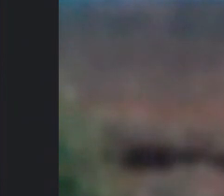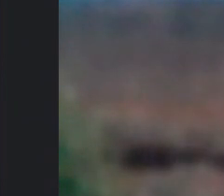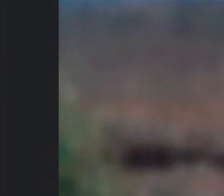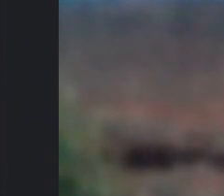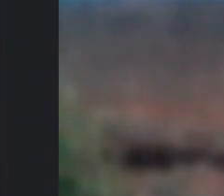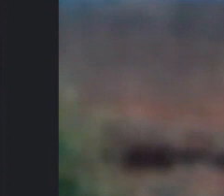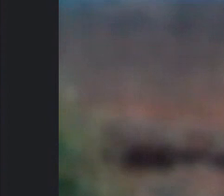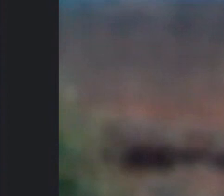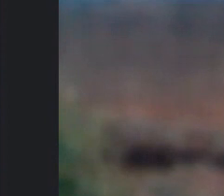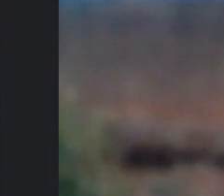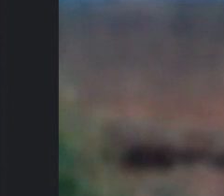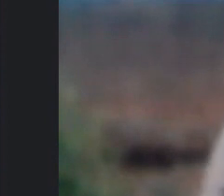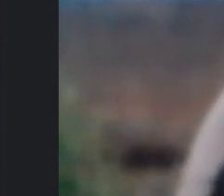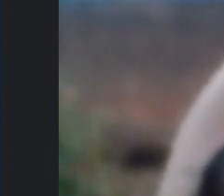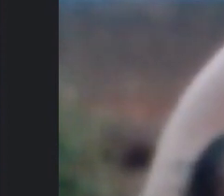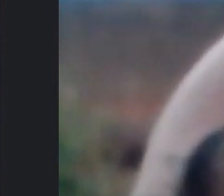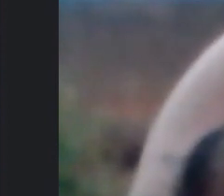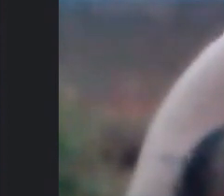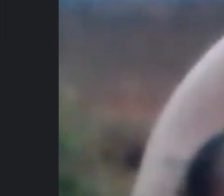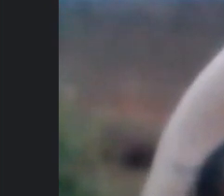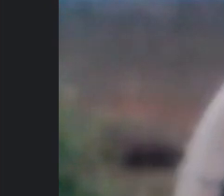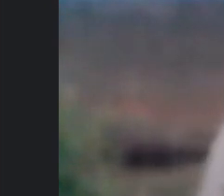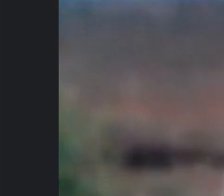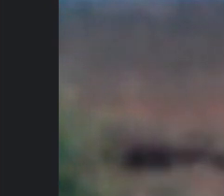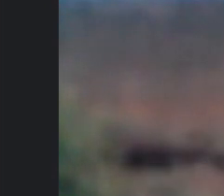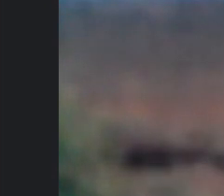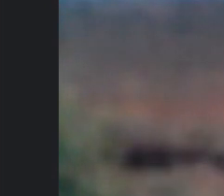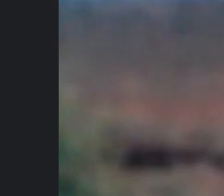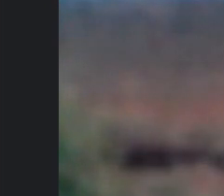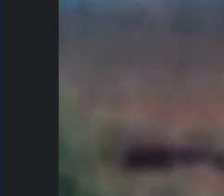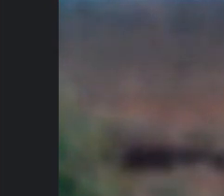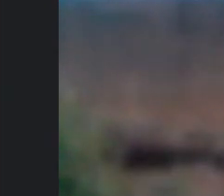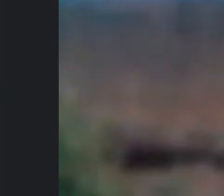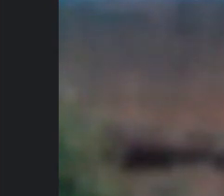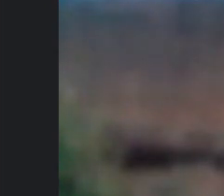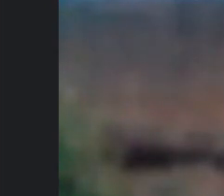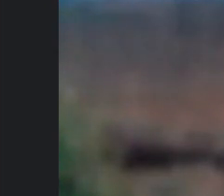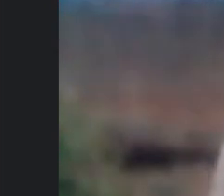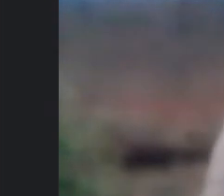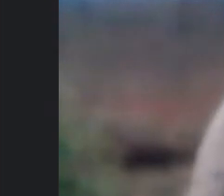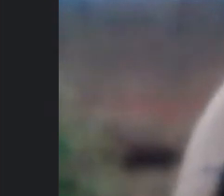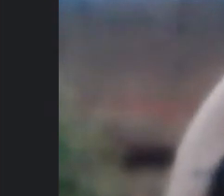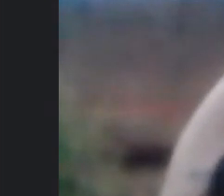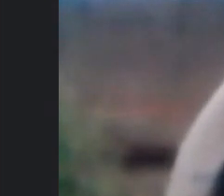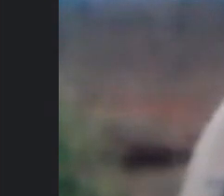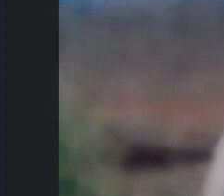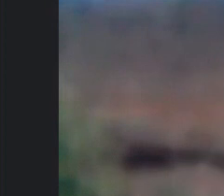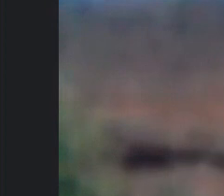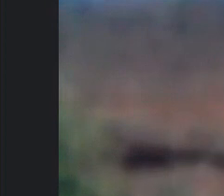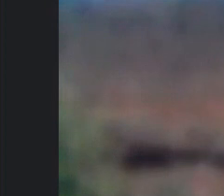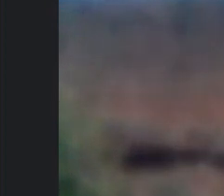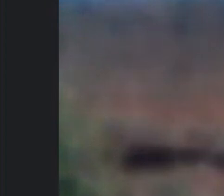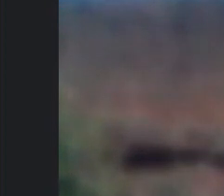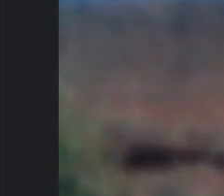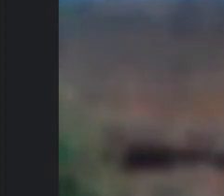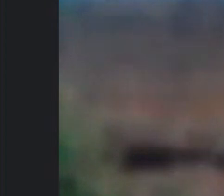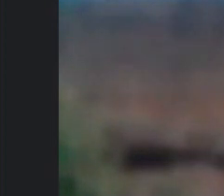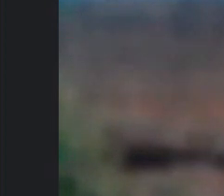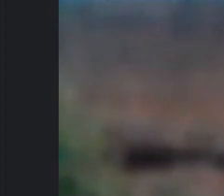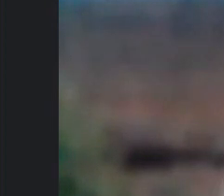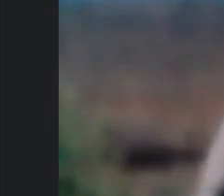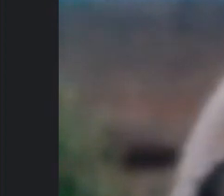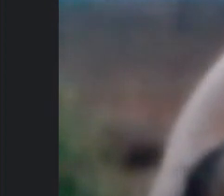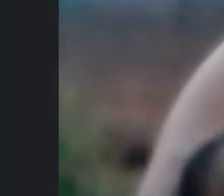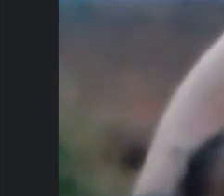angústias e entendo o quanto que ela é compartilhada por muitas pessoas no sentido de o que eu sou né minha avó foi pega